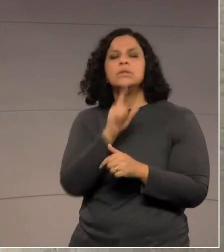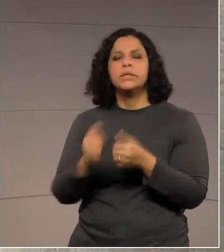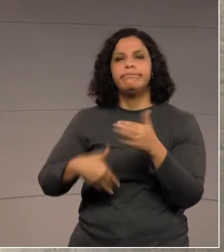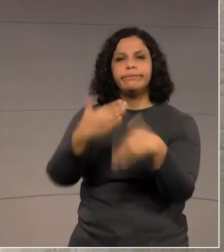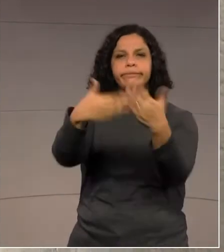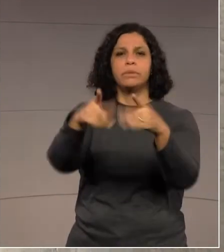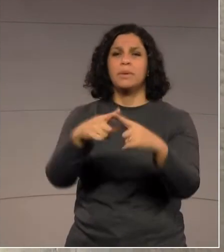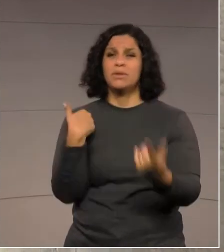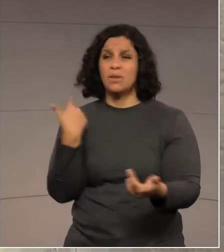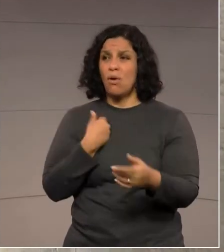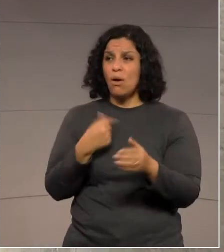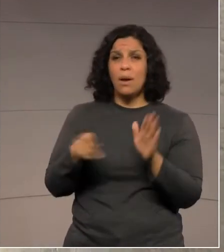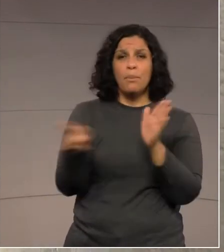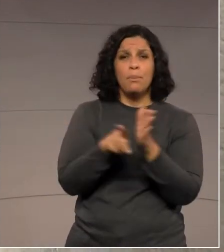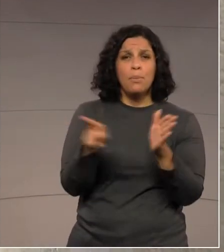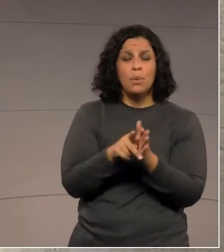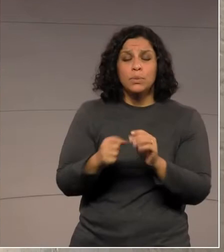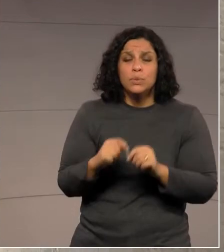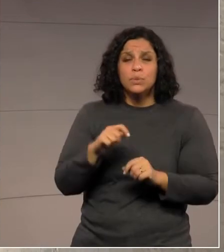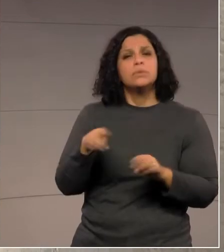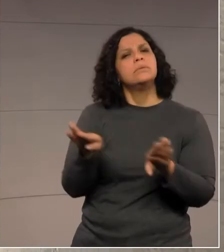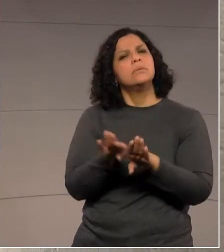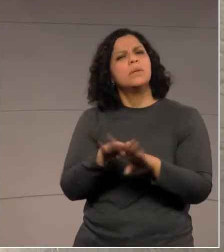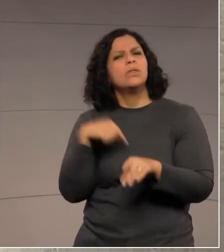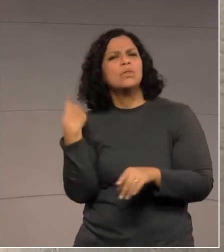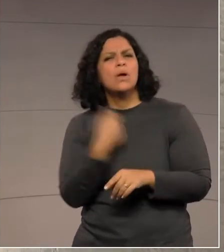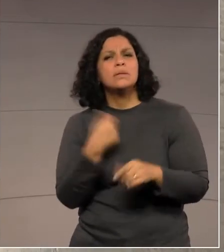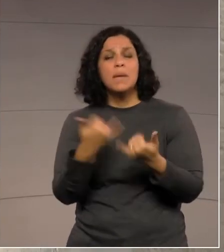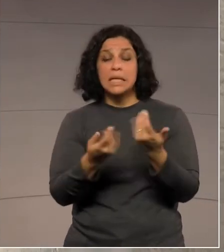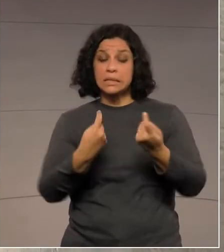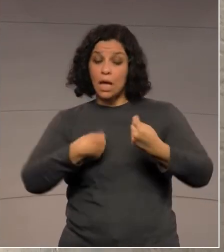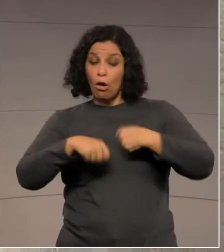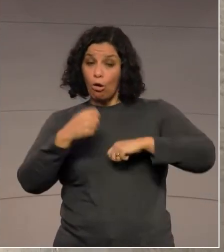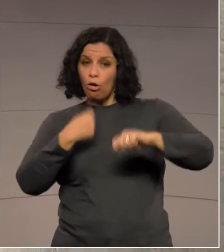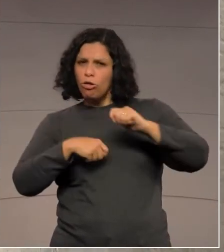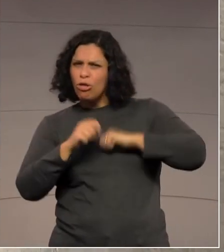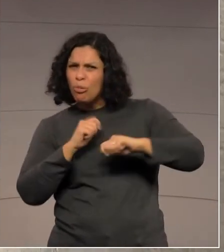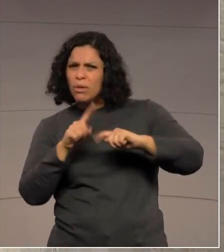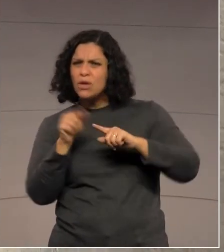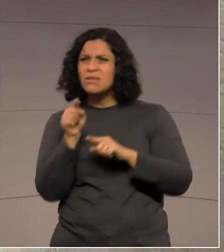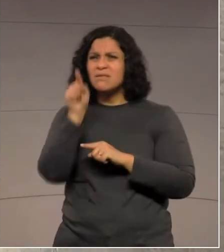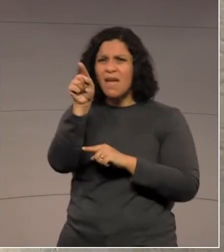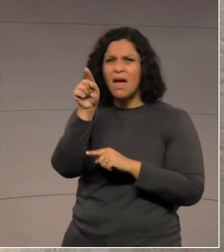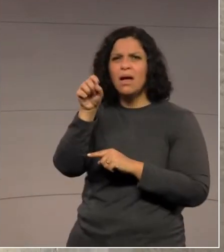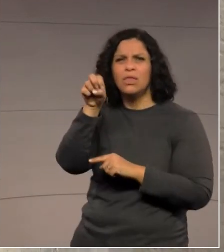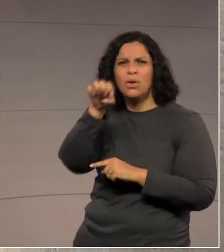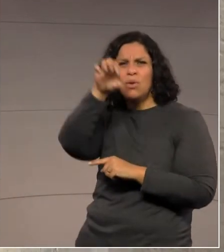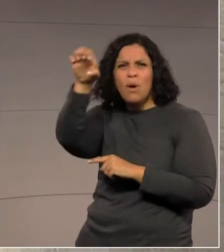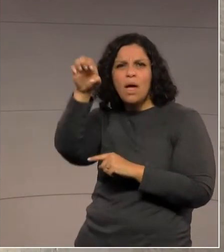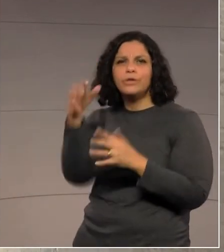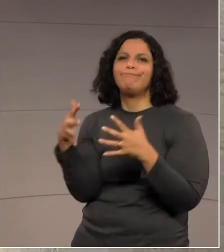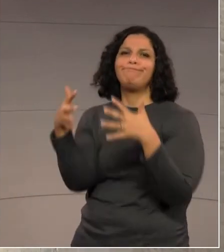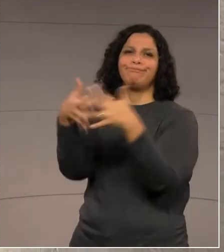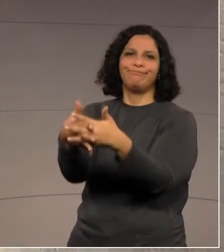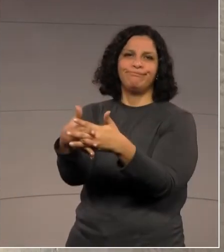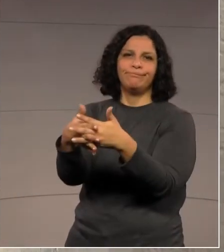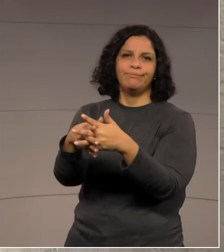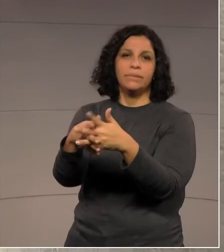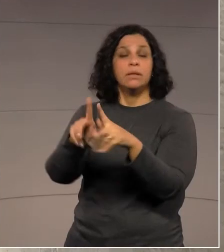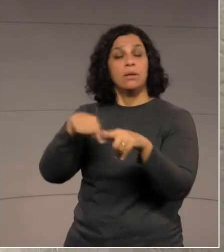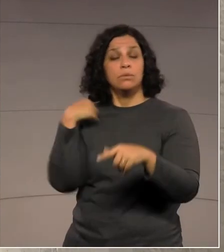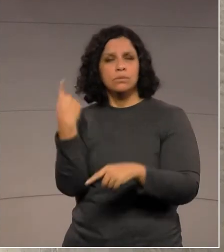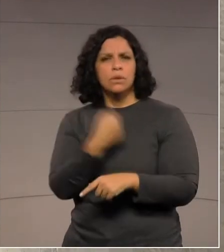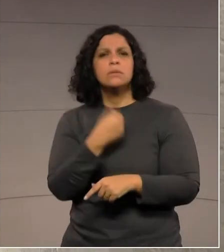nós não podemos aqui com essa medida. Sob o pretexto de criar uma economia, acaba gerando, então, um complicador a mais. Então,